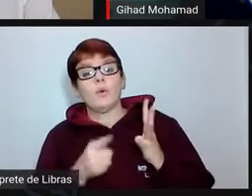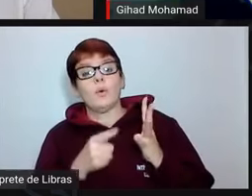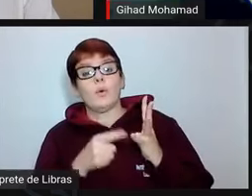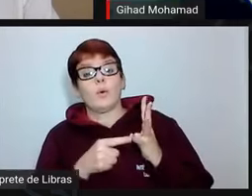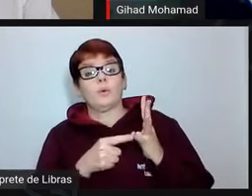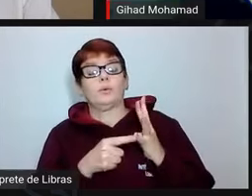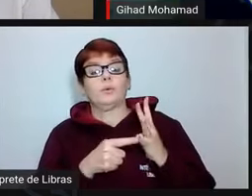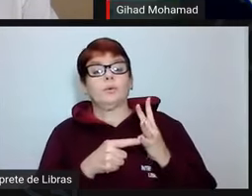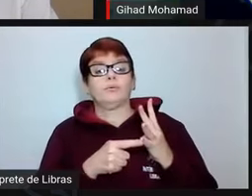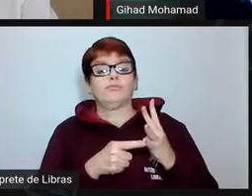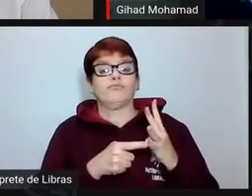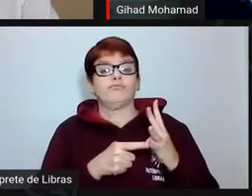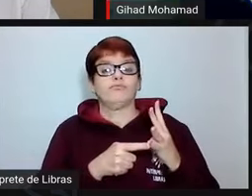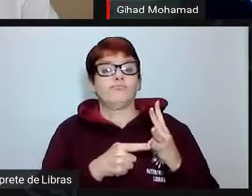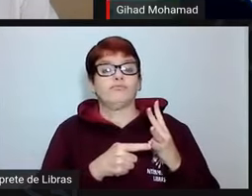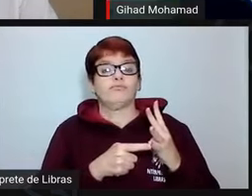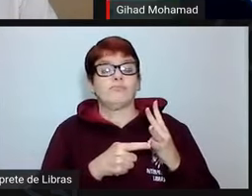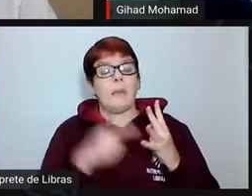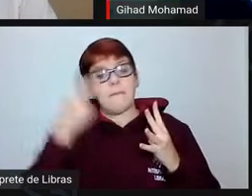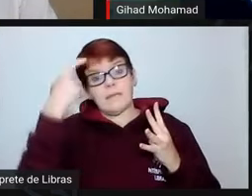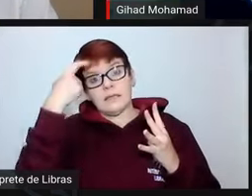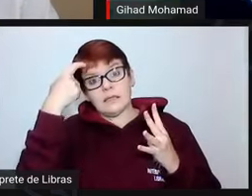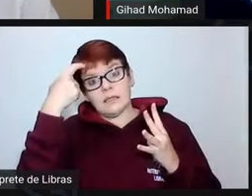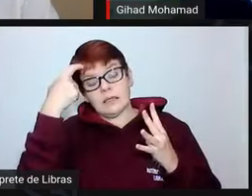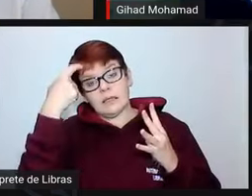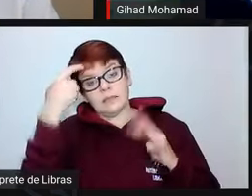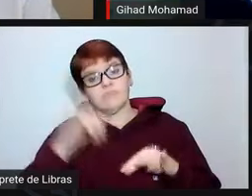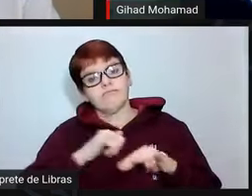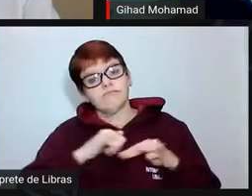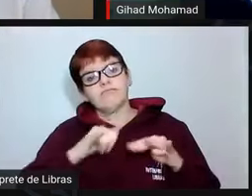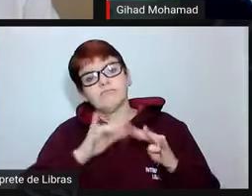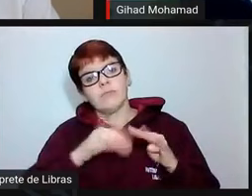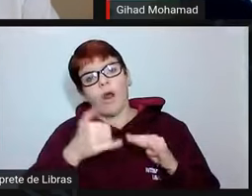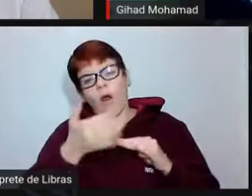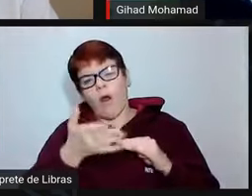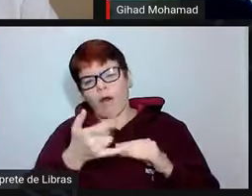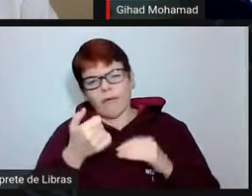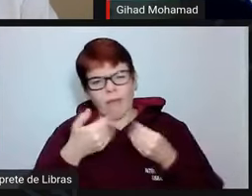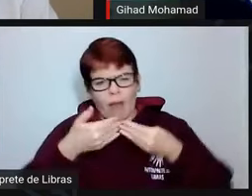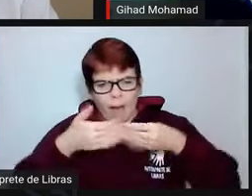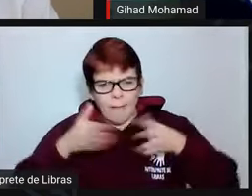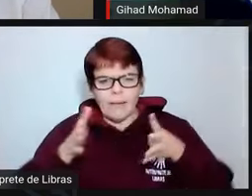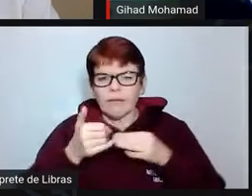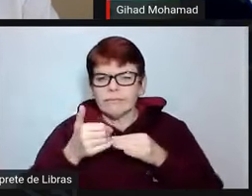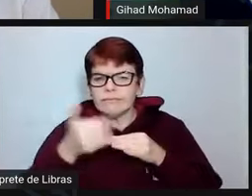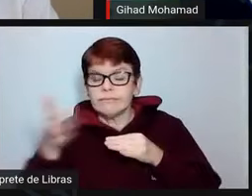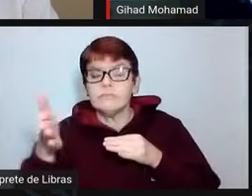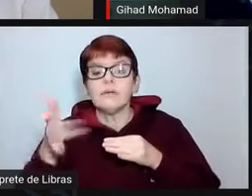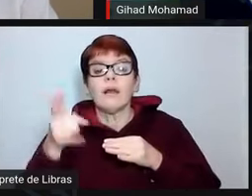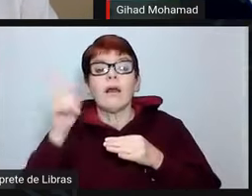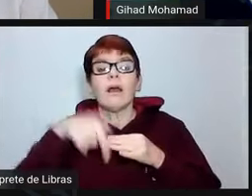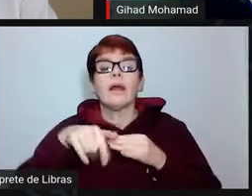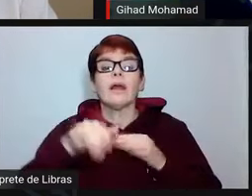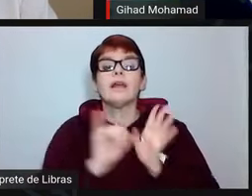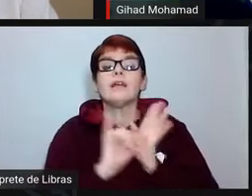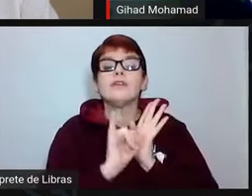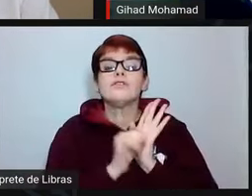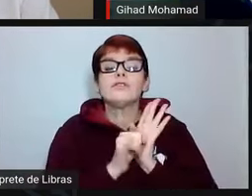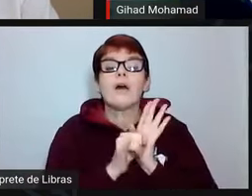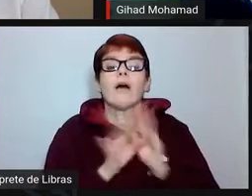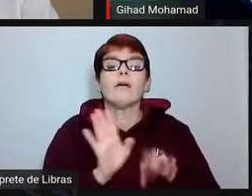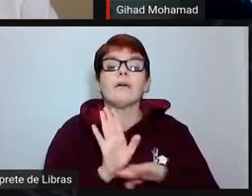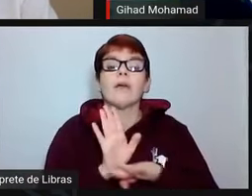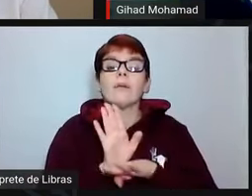já pensando em publicar nos próximos dias, ou vamos publicar nos próximos dias um edital, inclusive, para